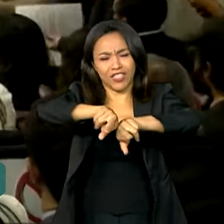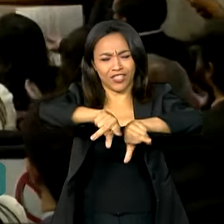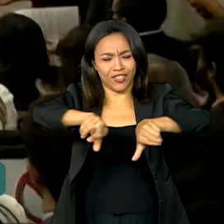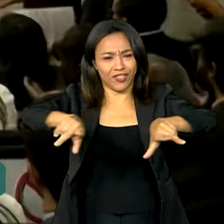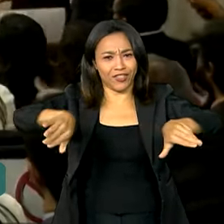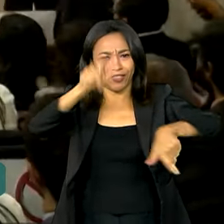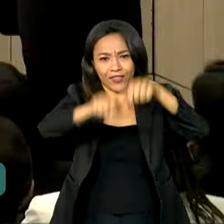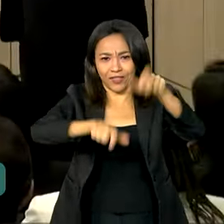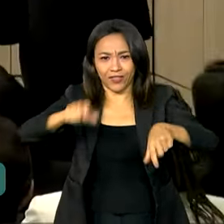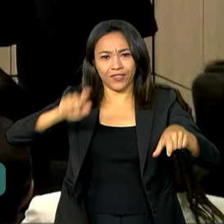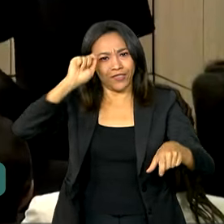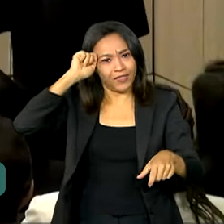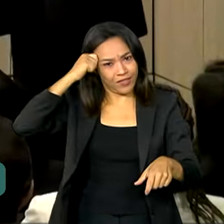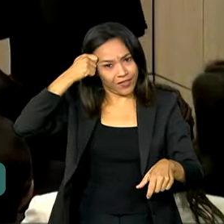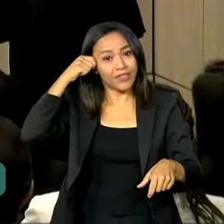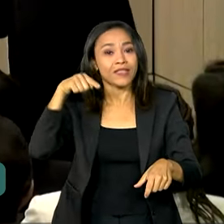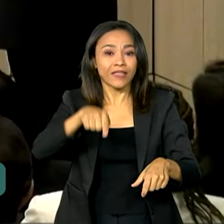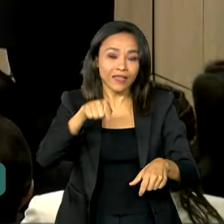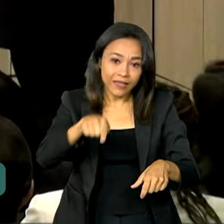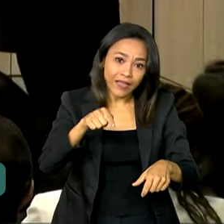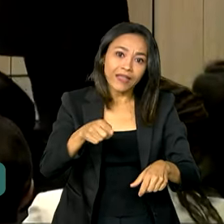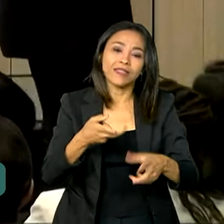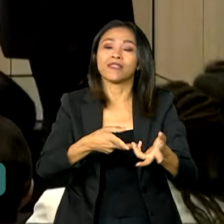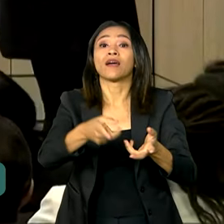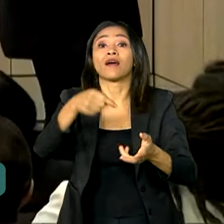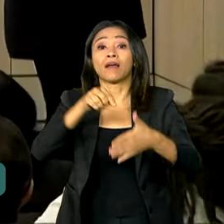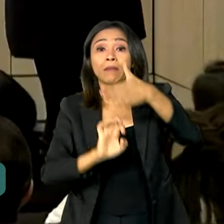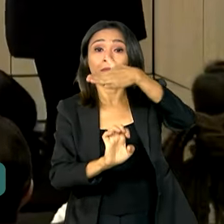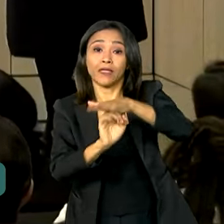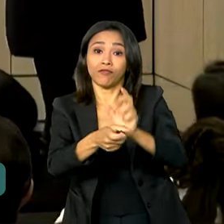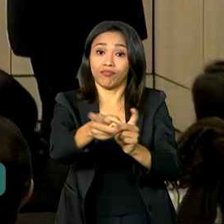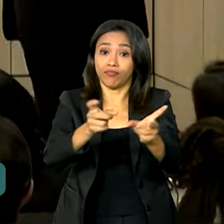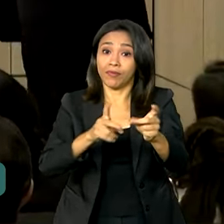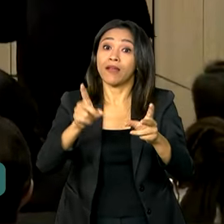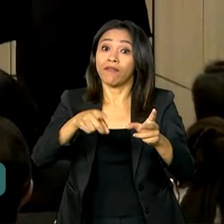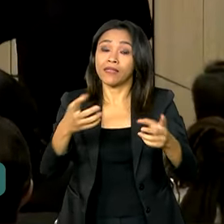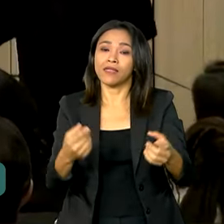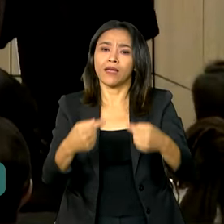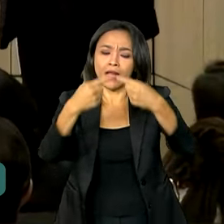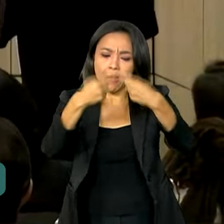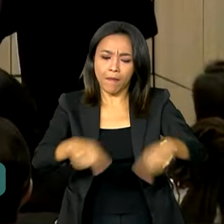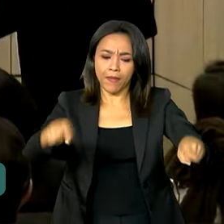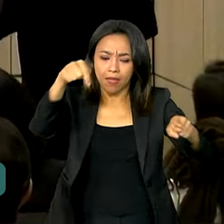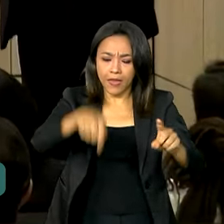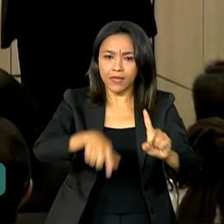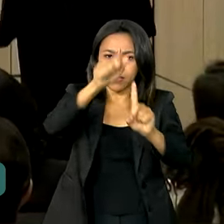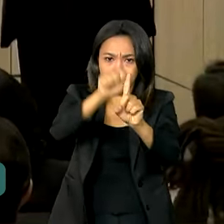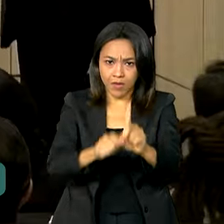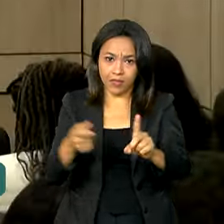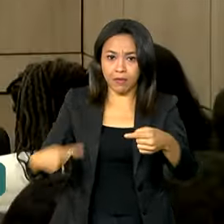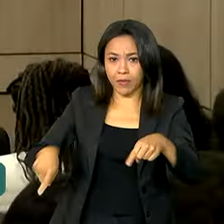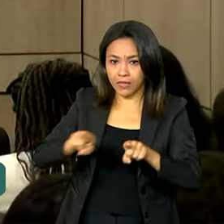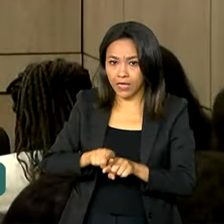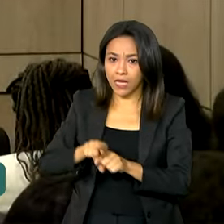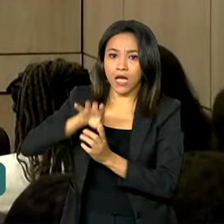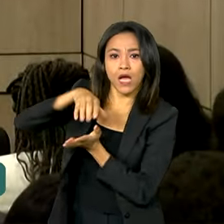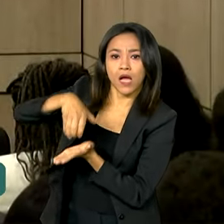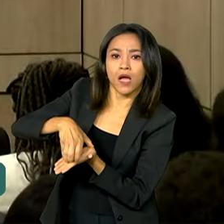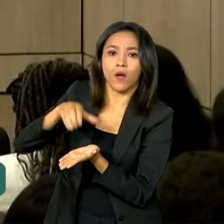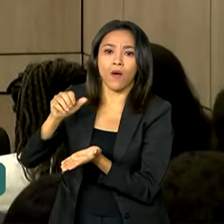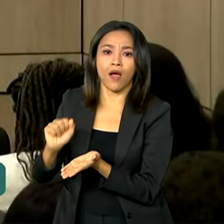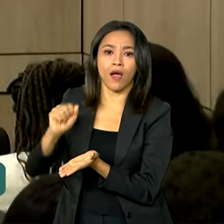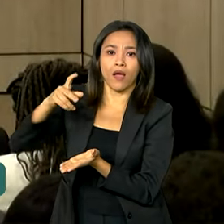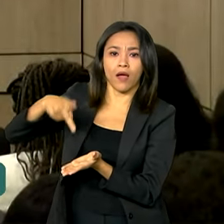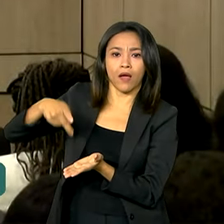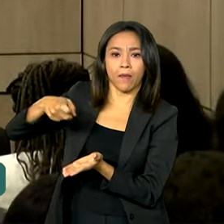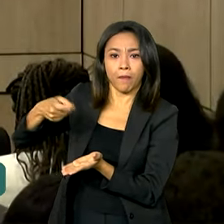Comércio Exterior, que será lançado ainda este mês em parceria com a Apex Brasil. O Prêmio de Inclusão